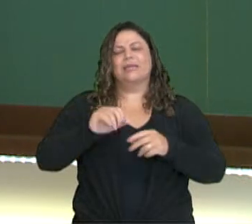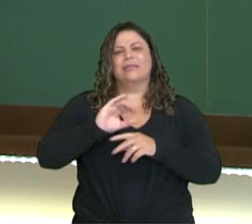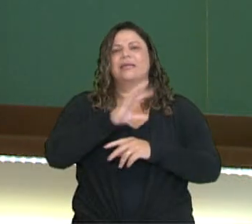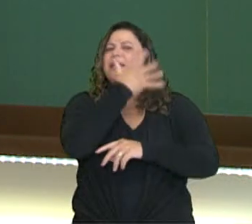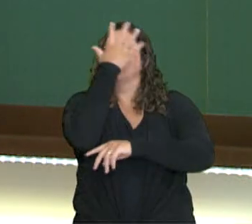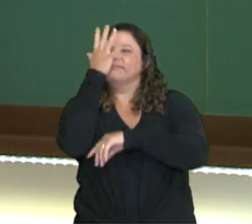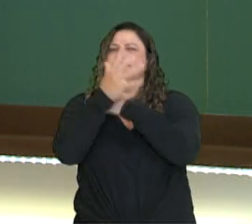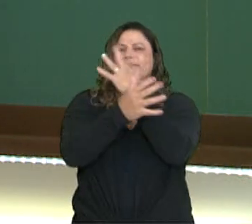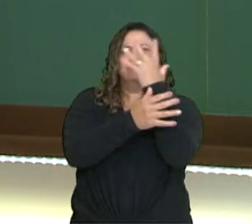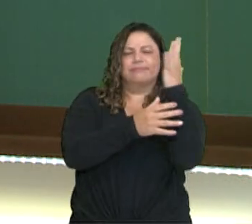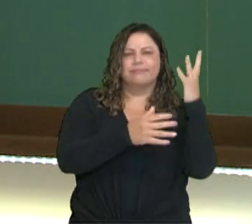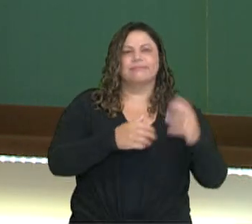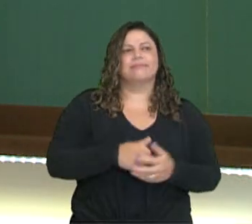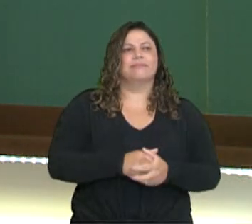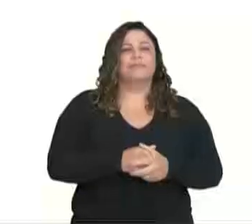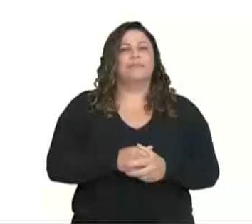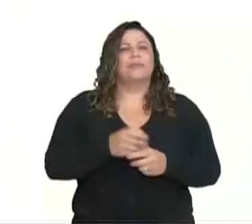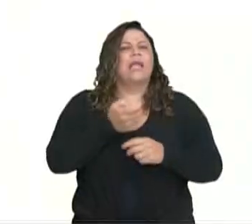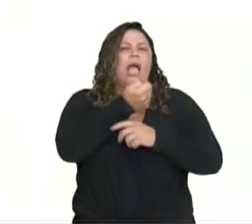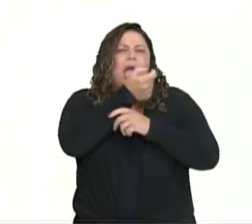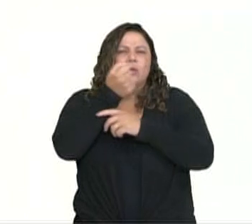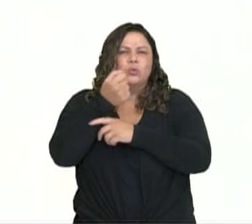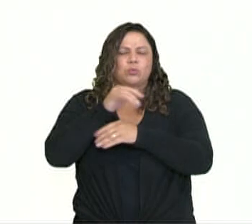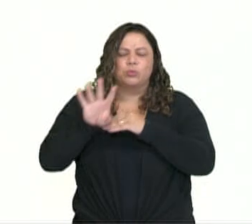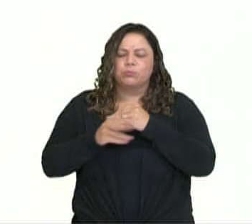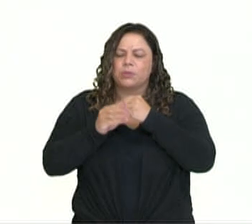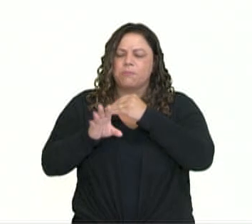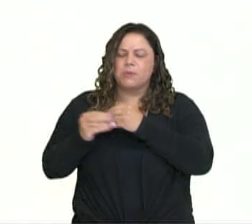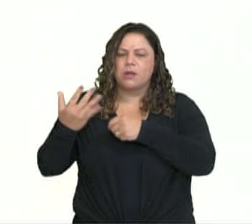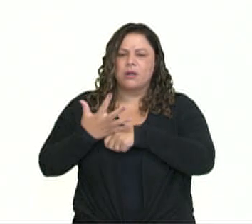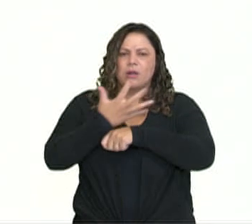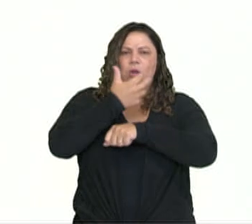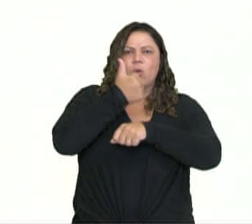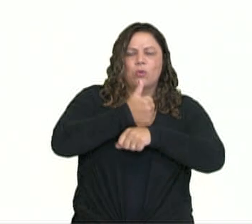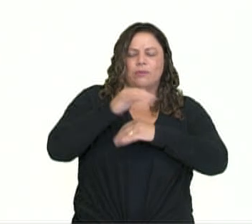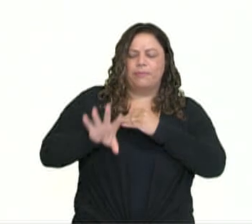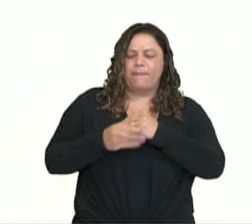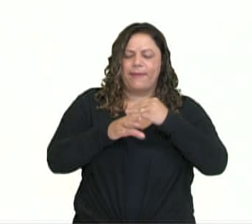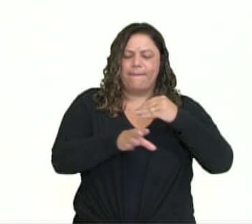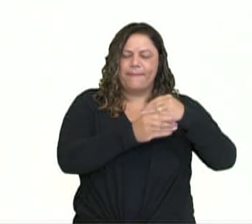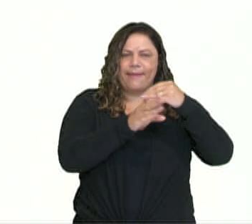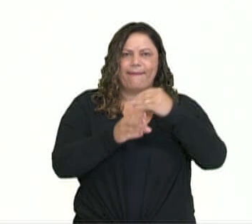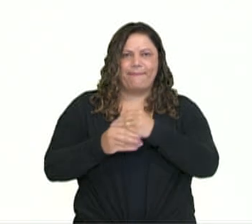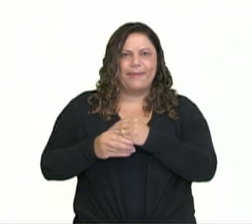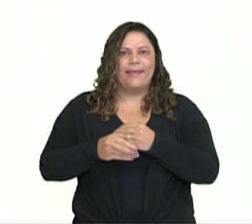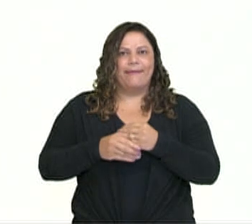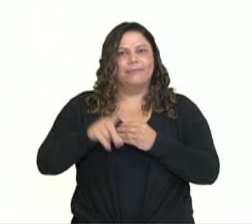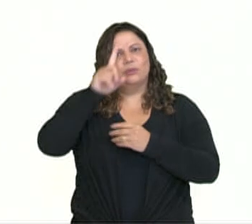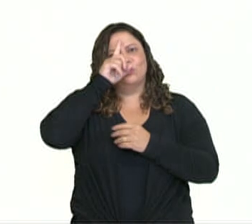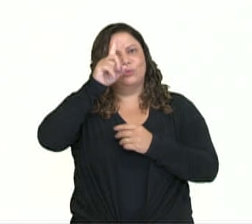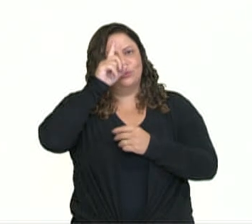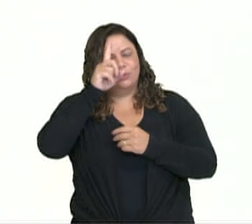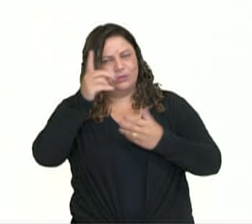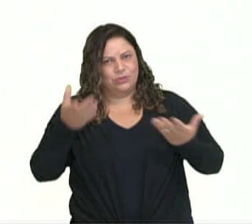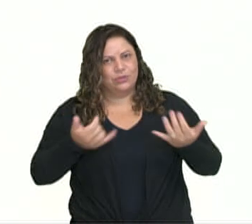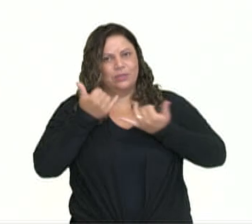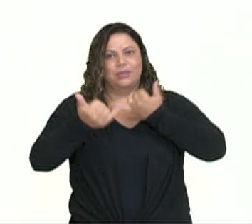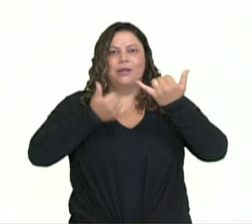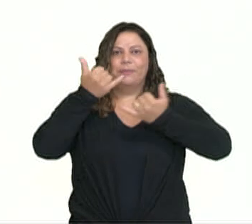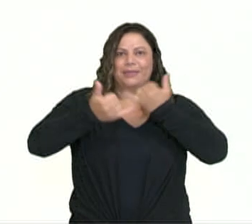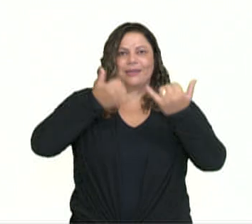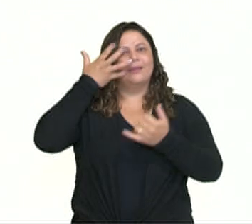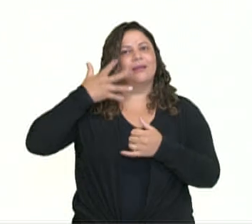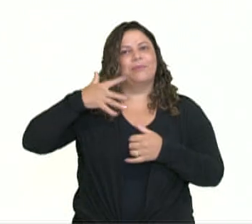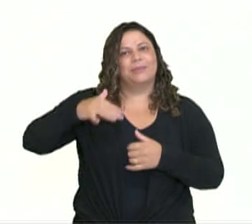Aos poucos os colonizadores incorporaram a peteca ao seu próprio cotidiano e assim a brincadeira para